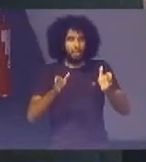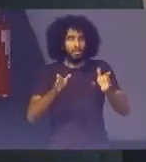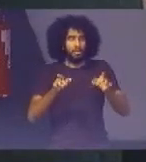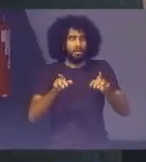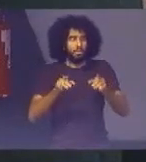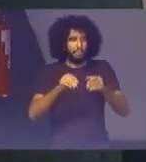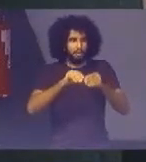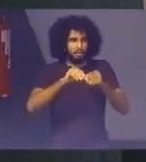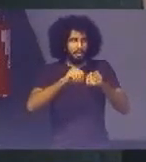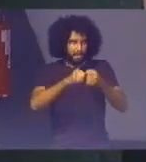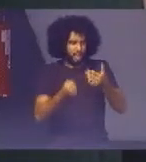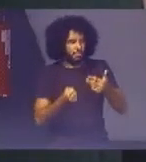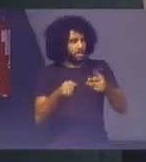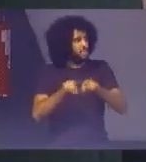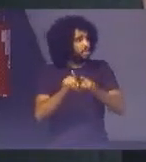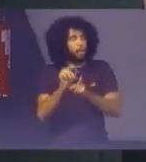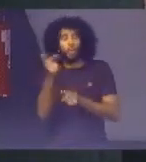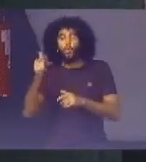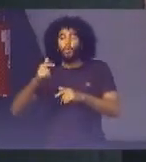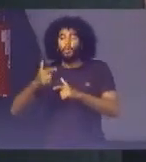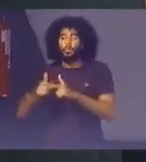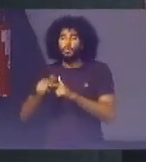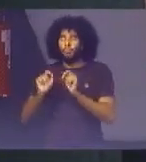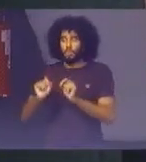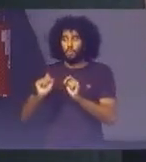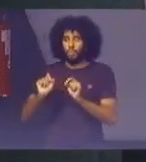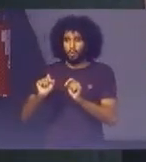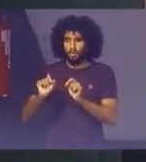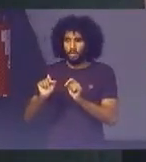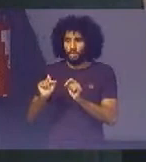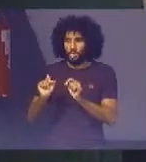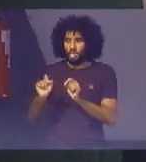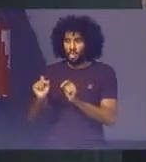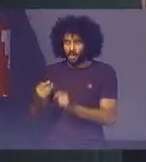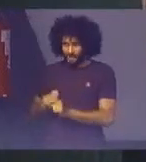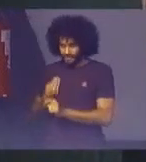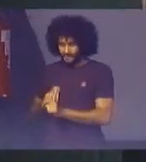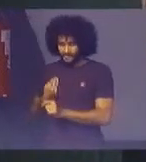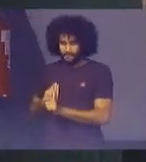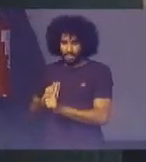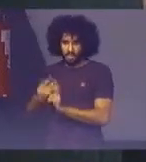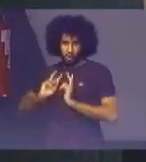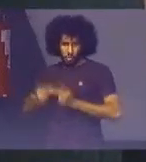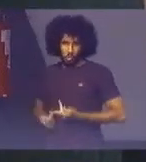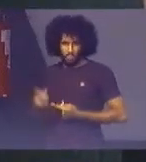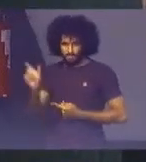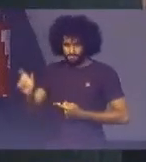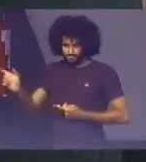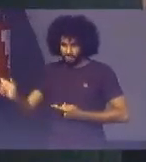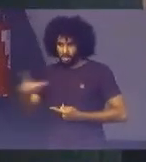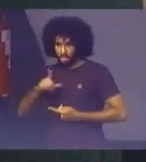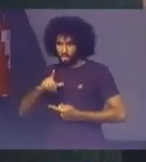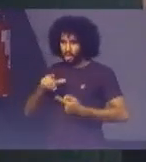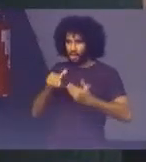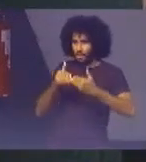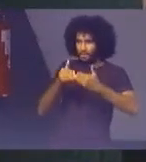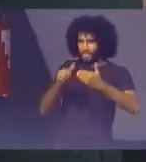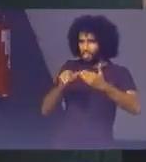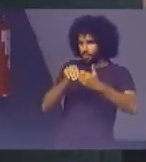grau De risco Que é O potencial De vidas humanas Que podem ser Atingidas Se elas vierem A romper